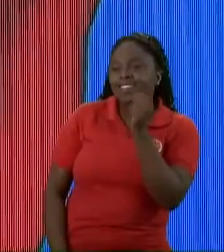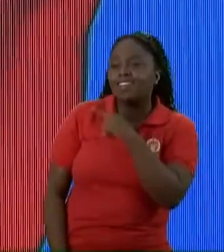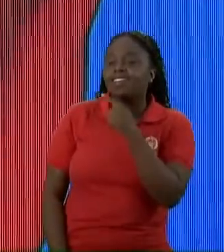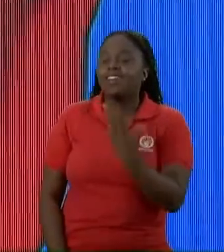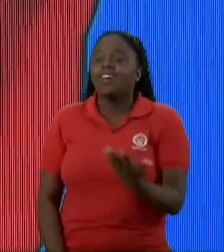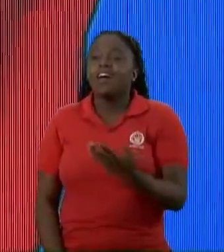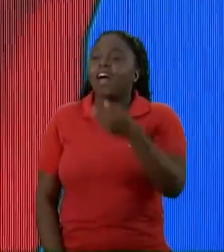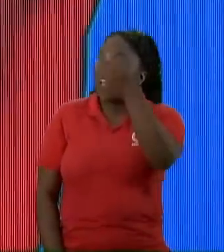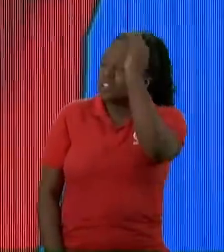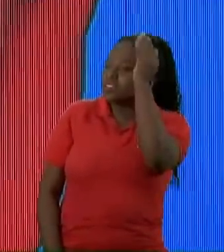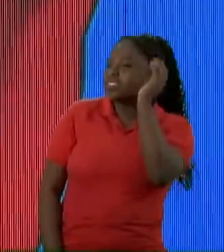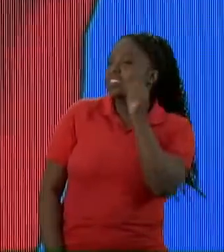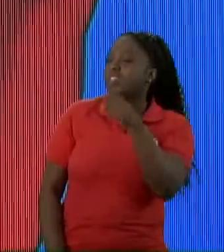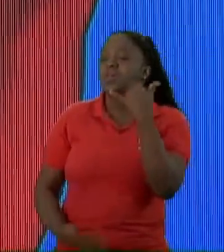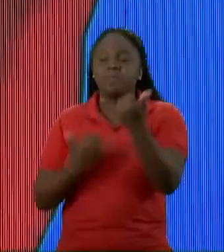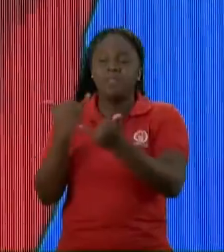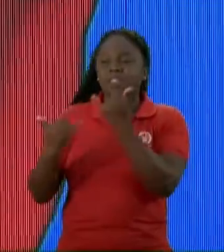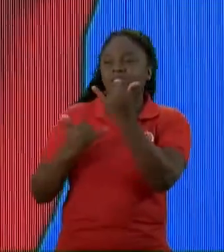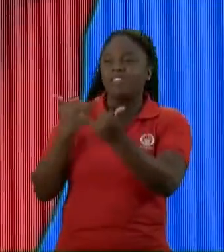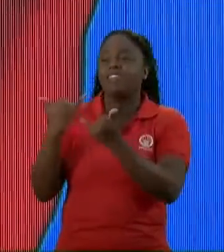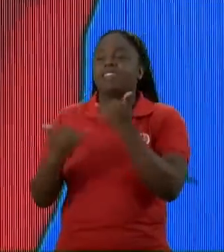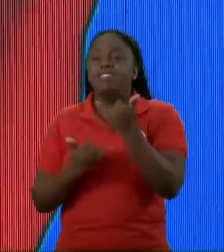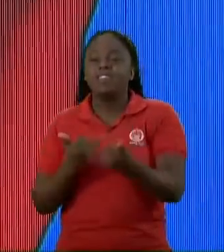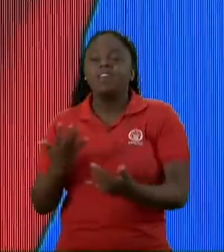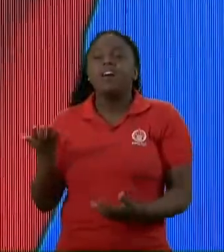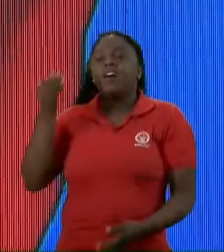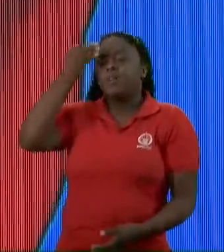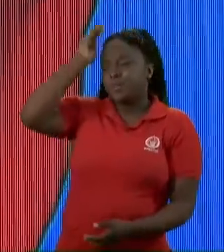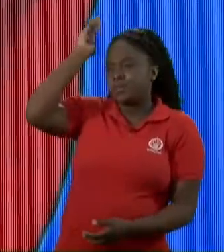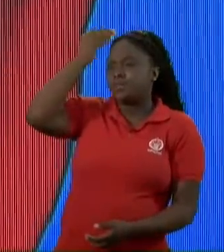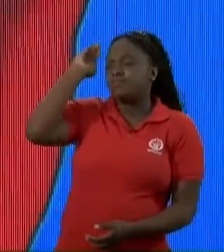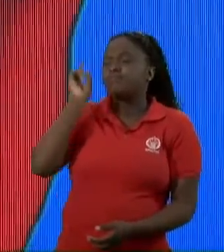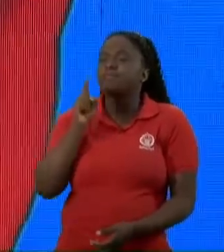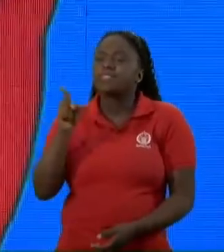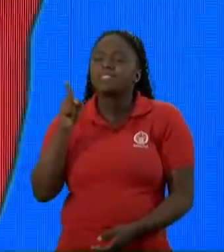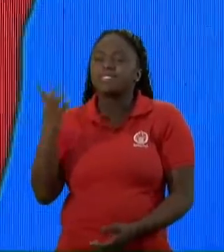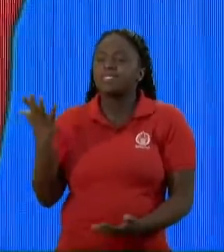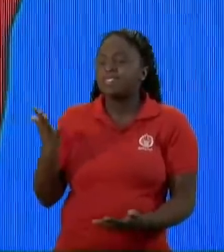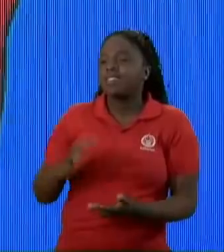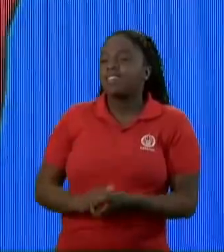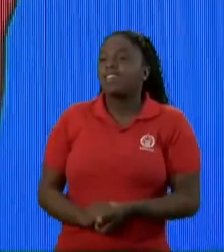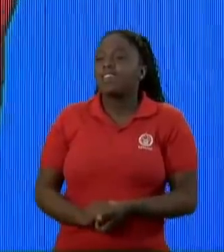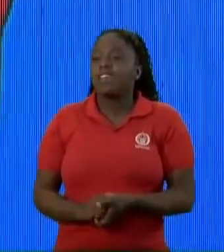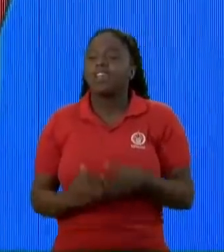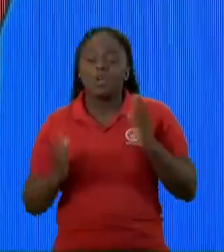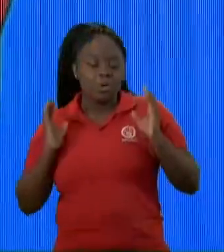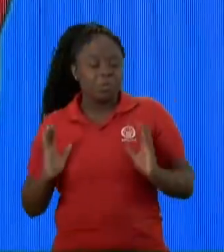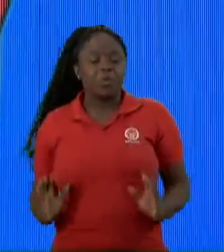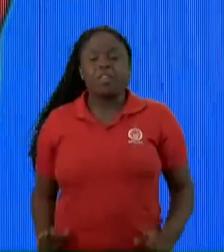Você Brinca muito Lucinho Você é meio Irreverente